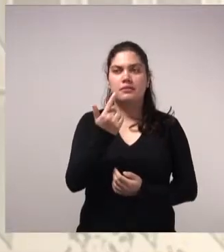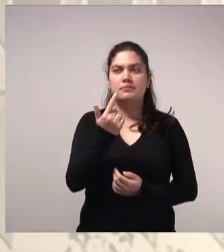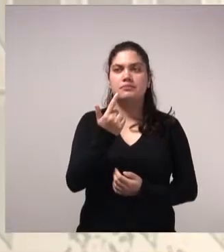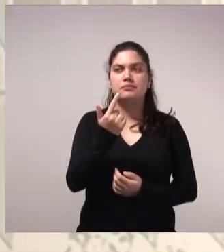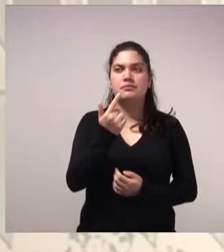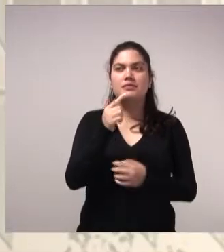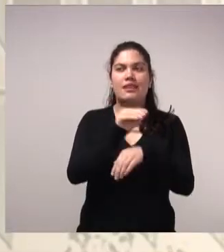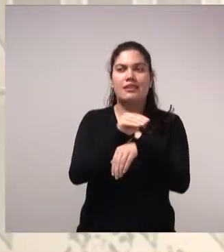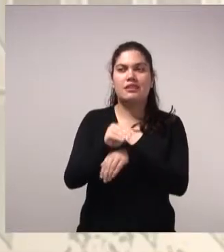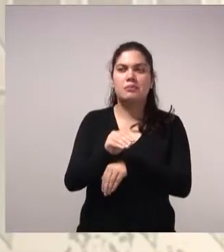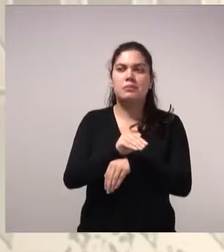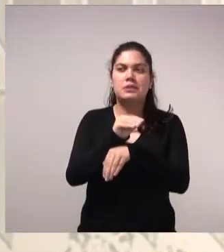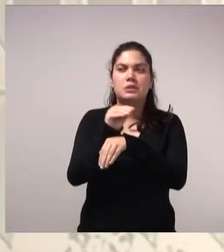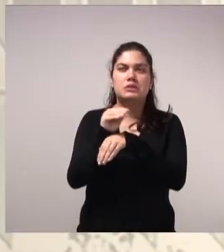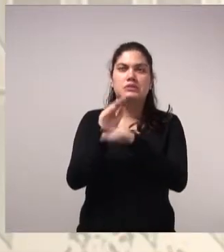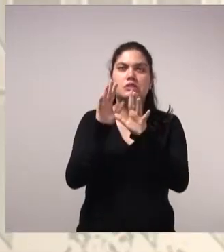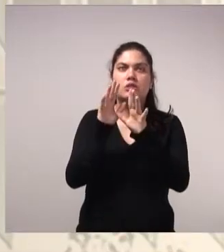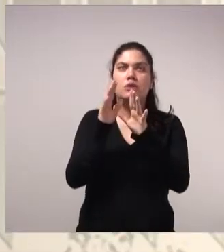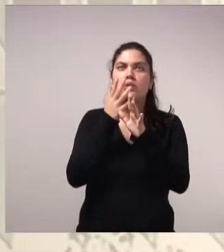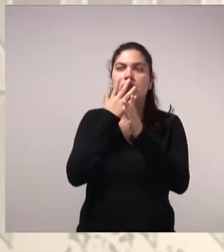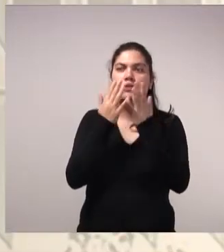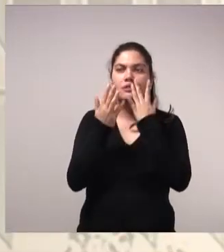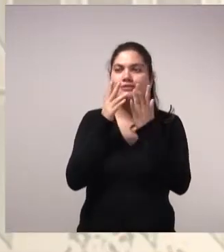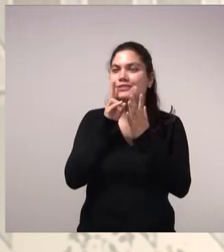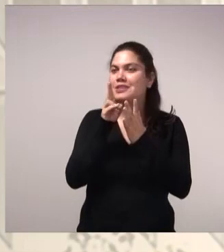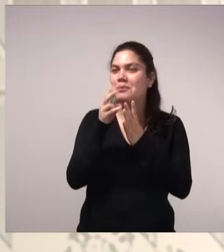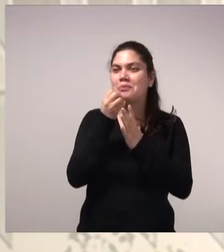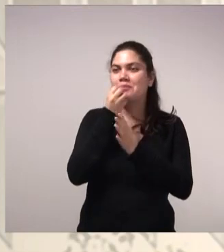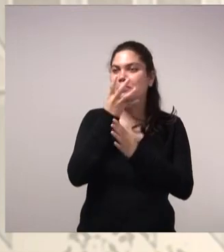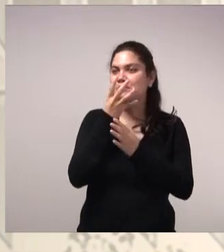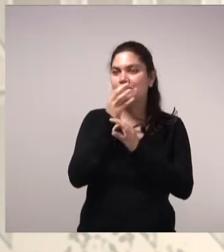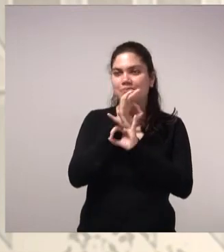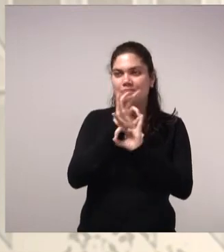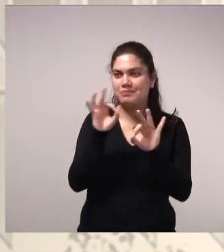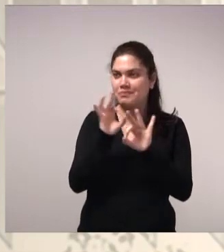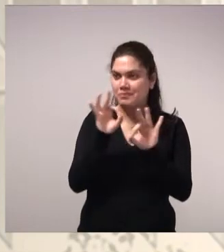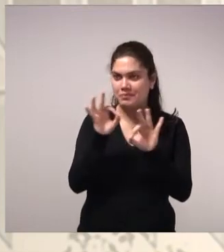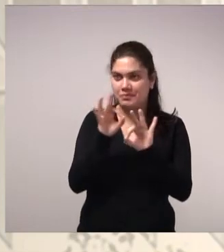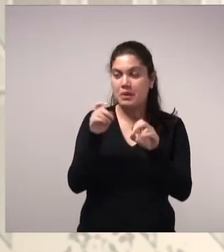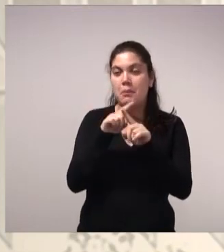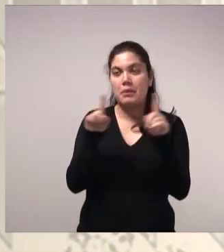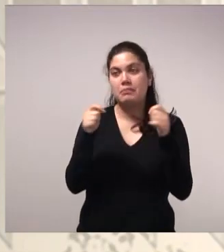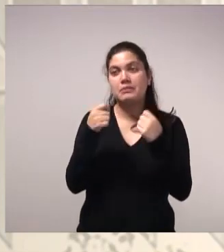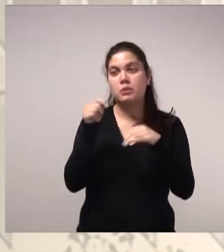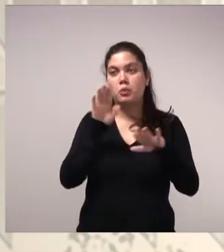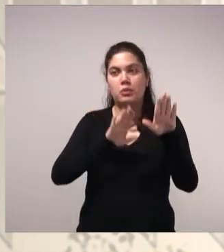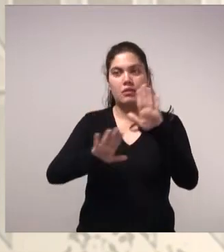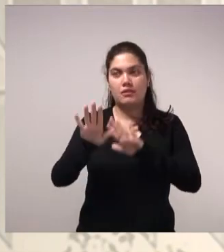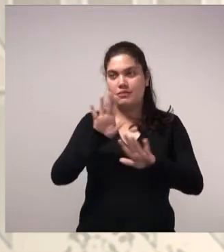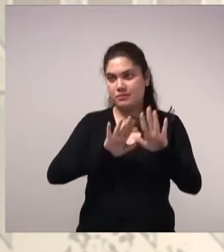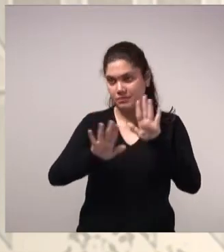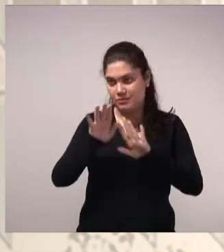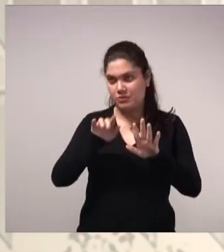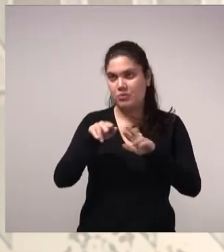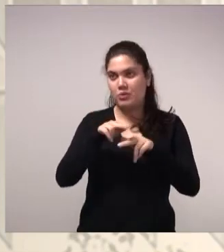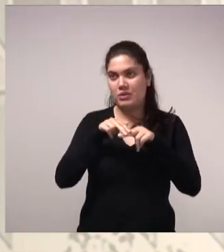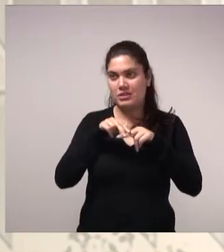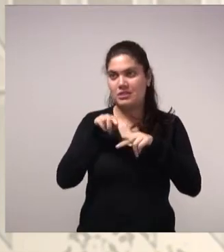tratamento, uma cloração, é sempre bem-vindo, uma filtração. Mas, aí, a tem que tomar um certo cuidado com essa tecnologia.